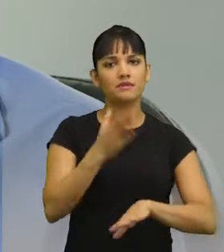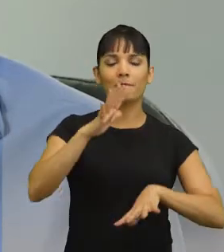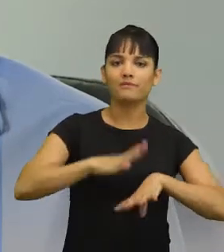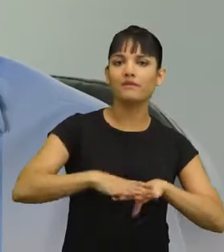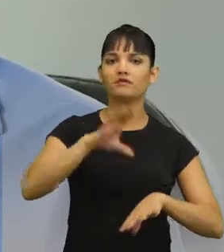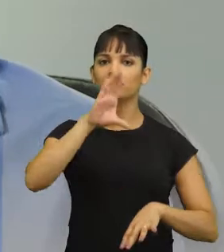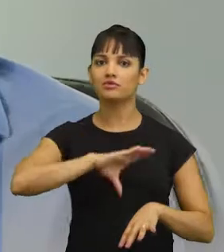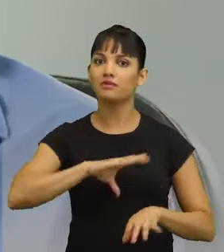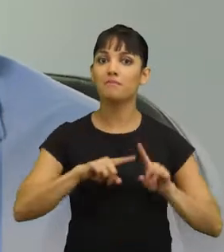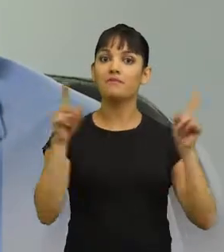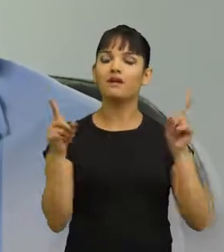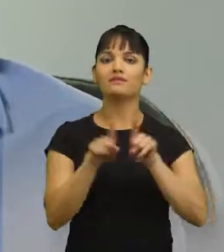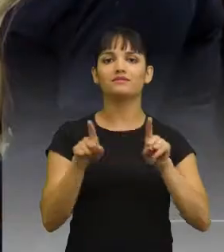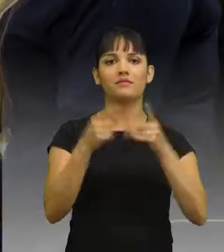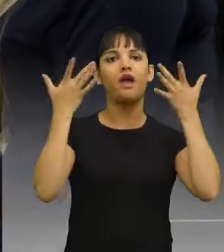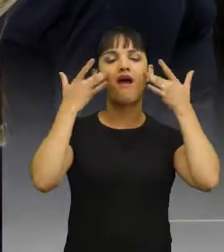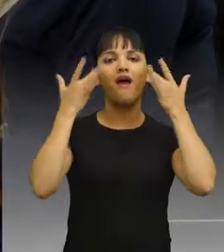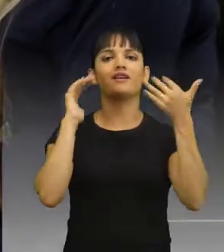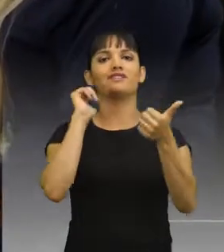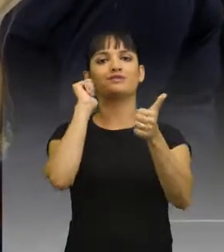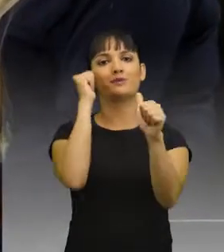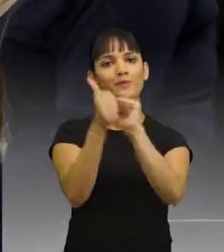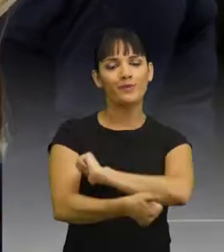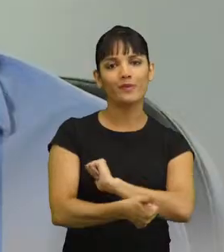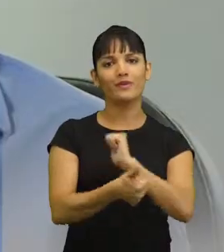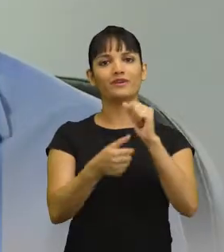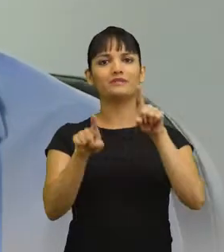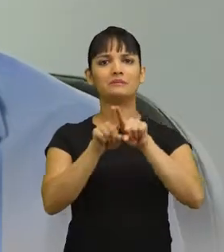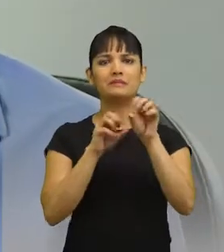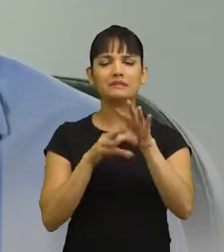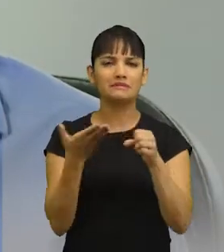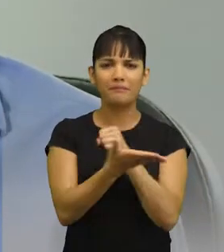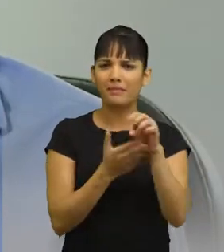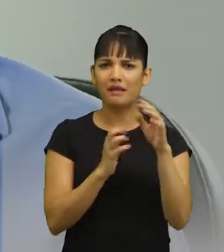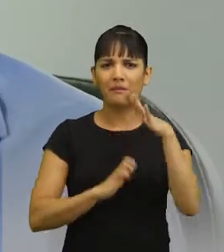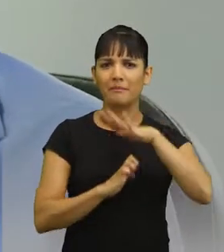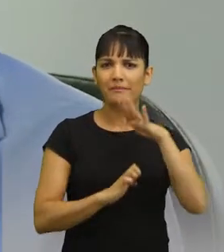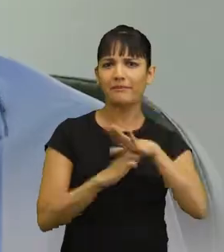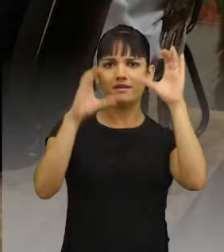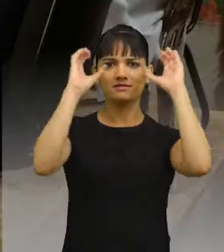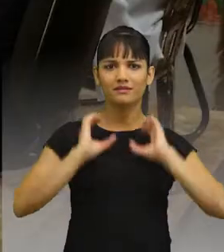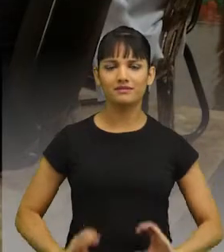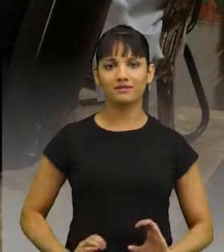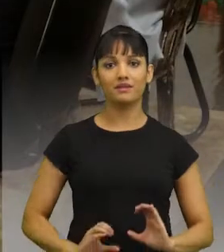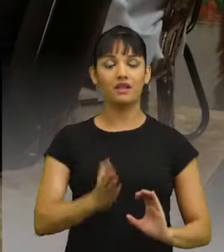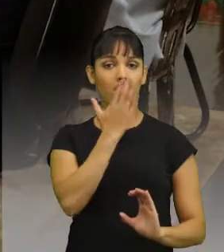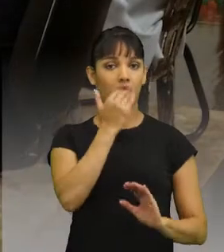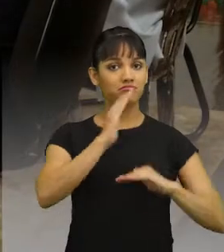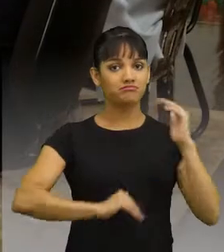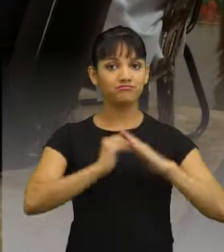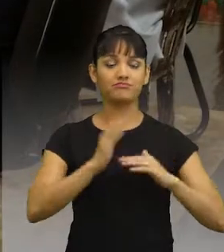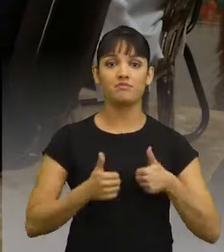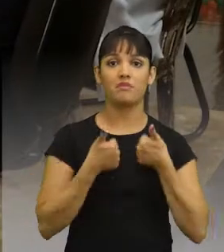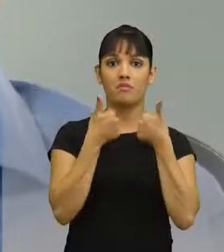comuns, tem que ter artes, tem que ter esporte, tem que ter empreendedorismo, tem que ter cidadania, uma merenda